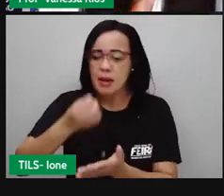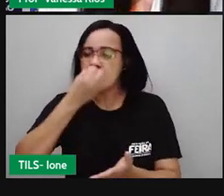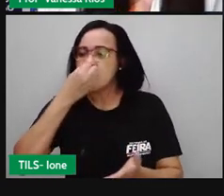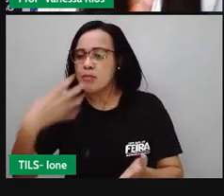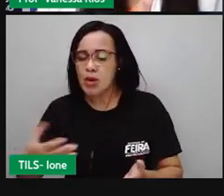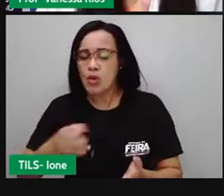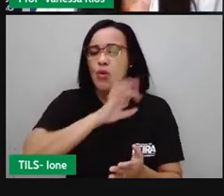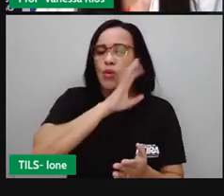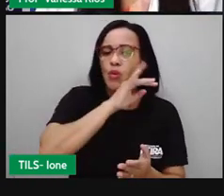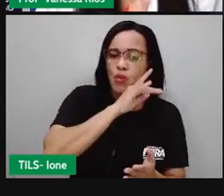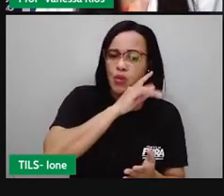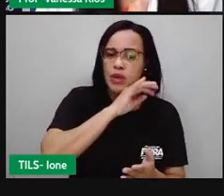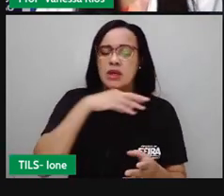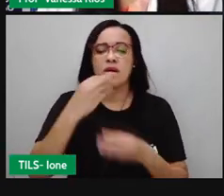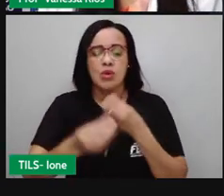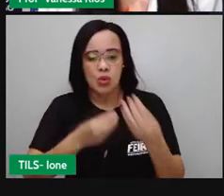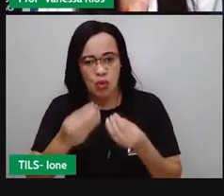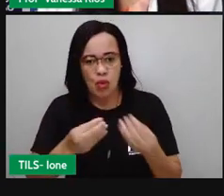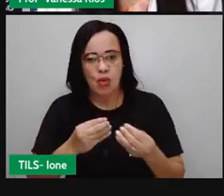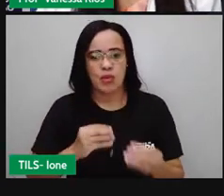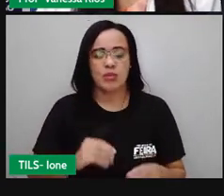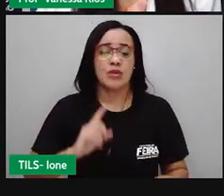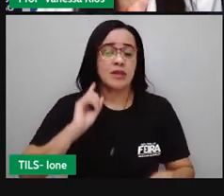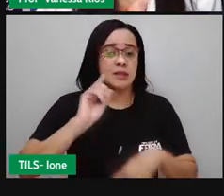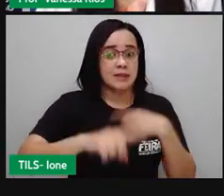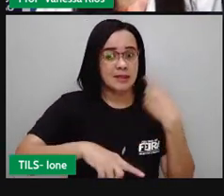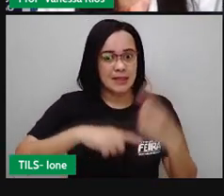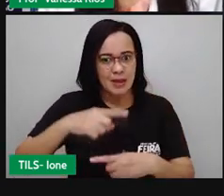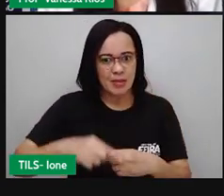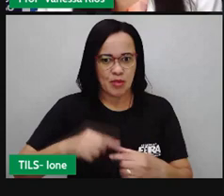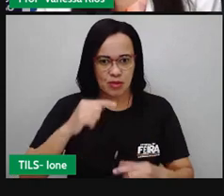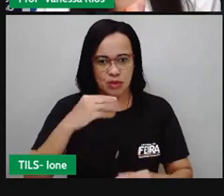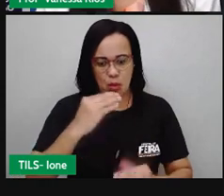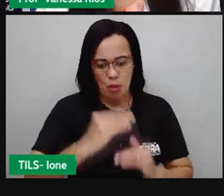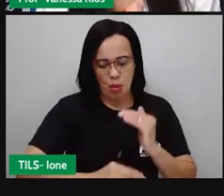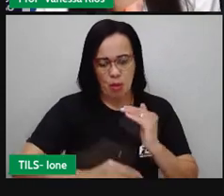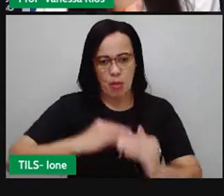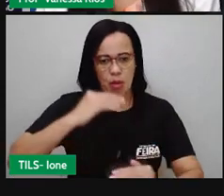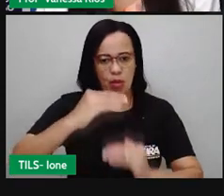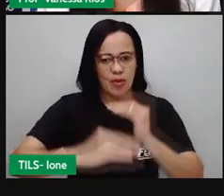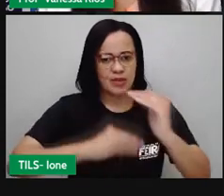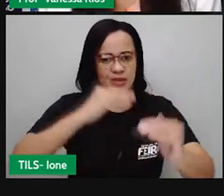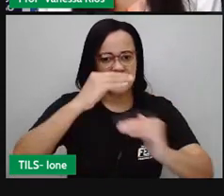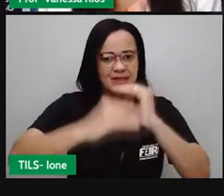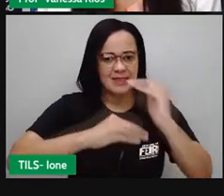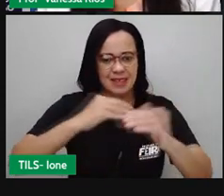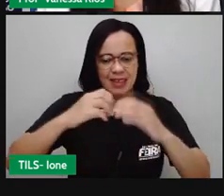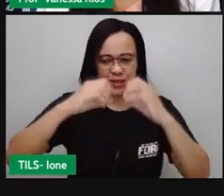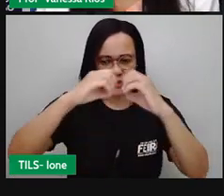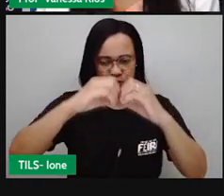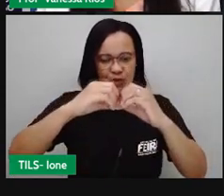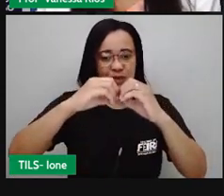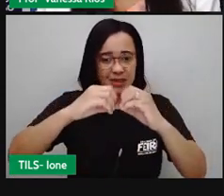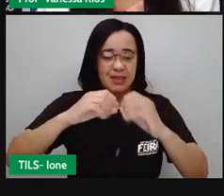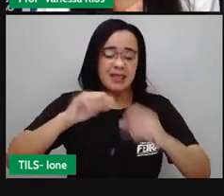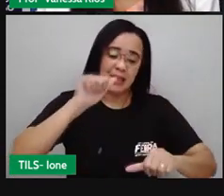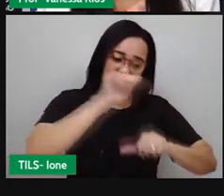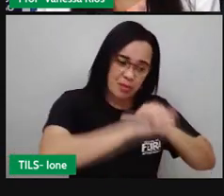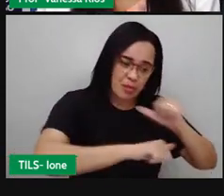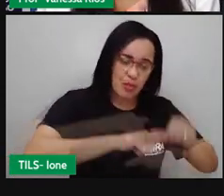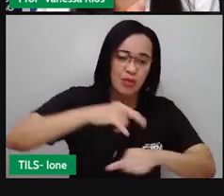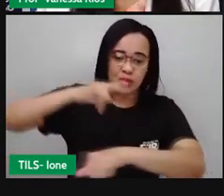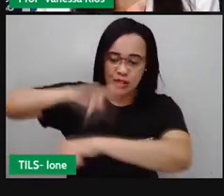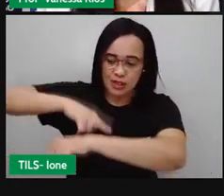não serve. E aí é passado pelos rins. E aí depois transformado em urina. Aquilo que não serviu é transformado em